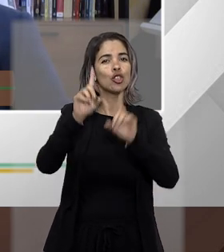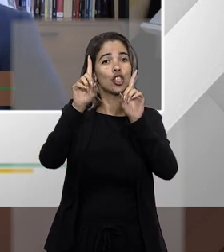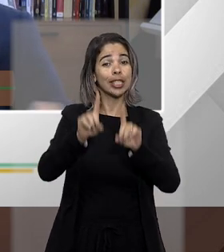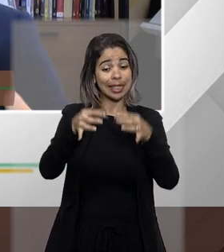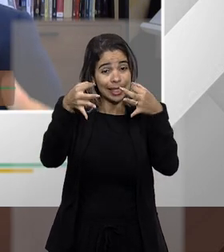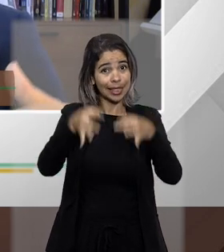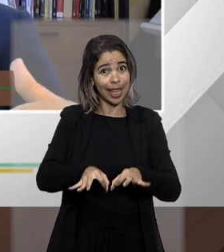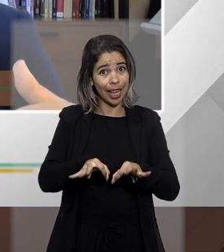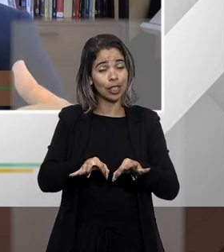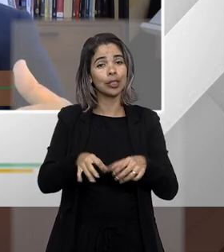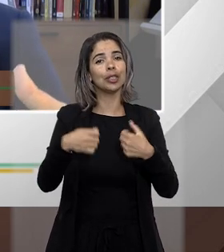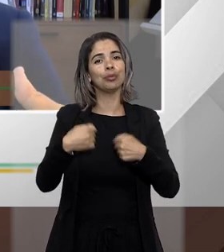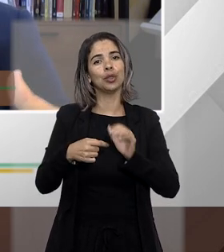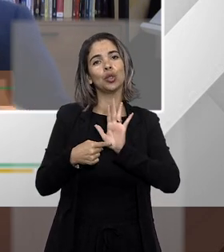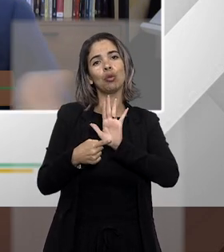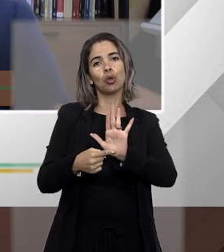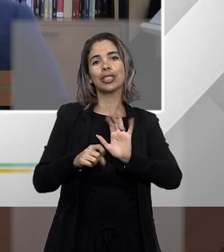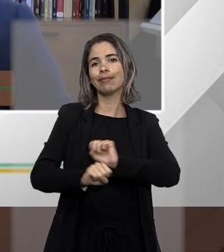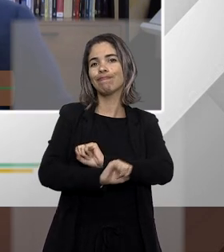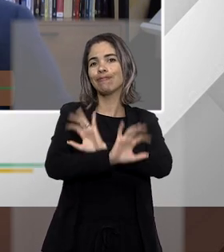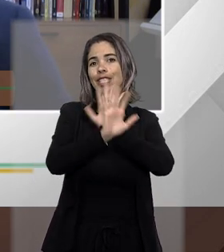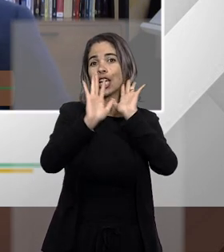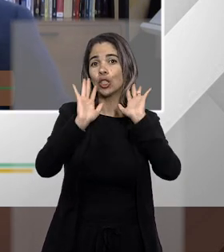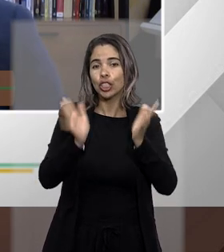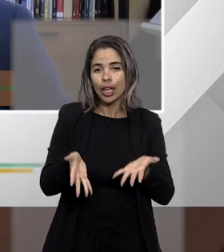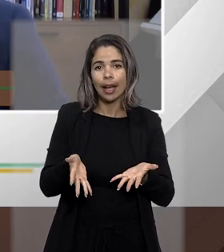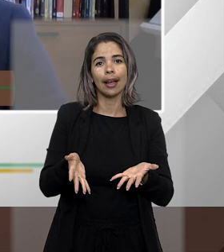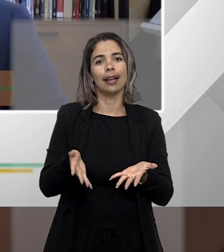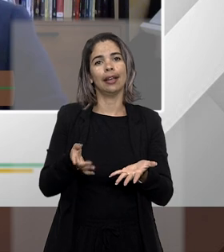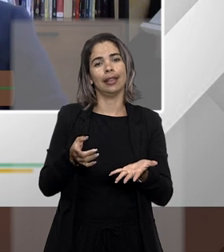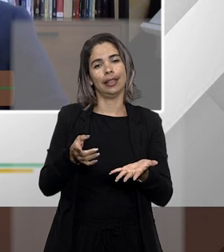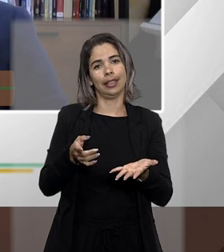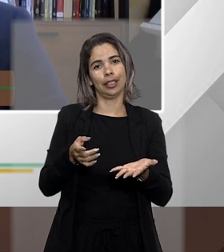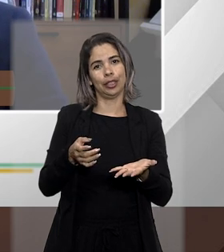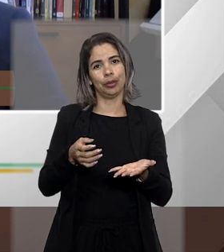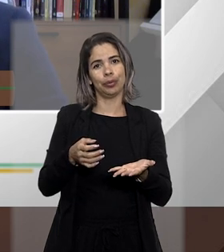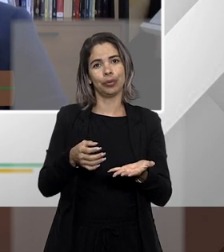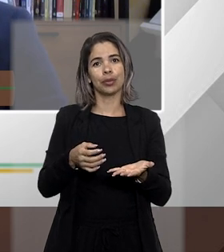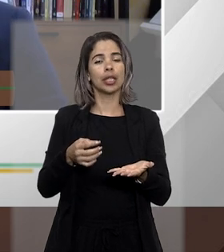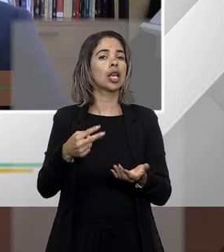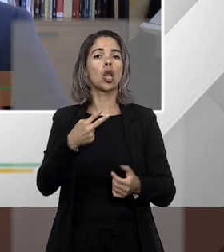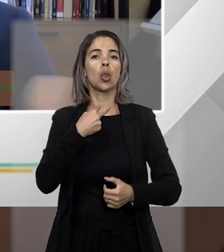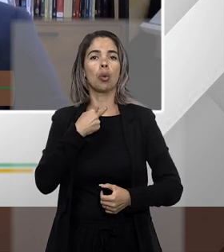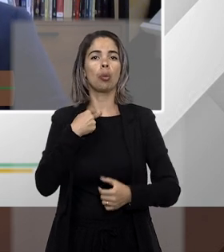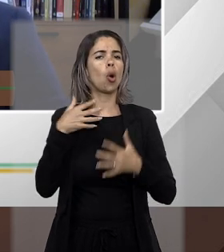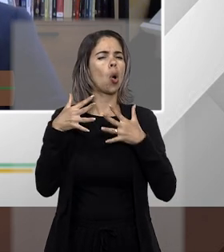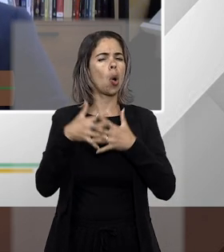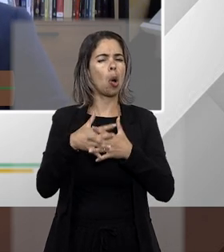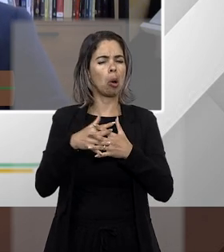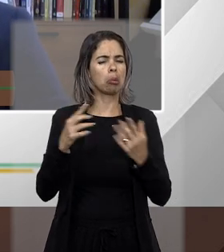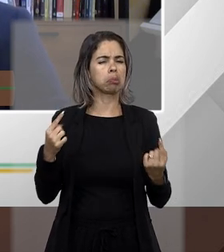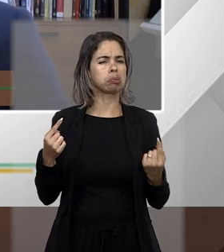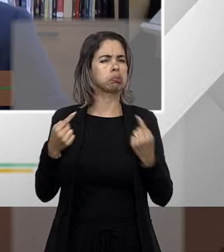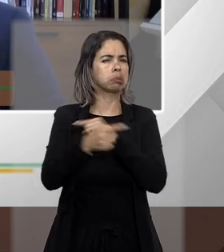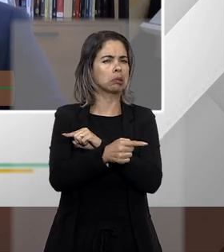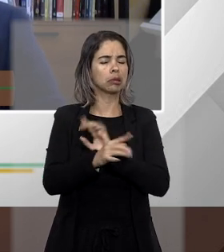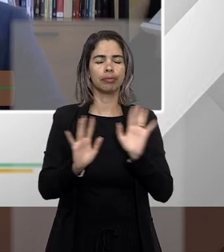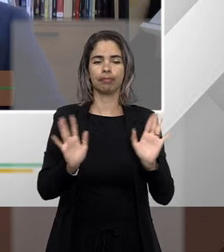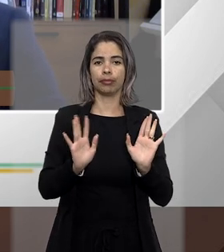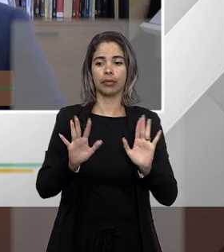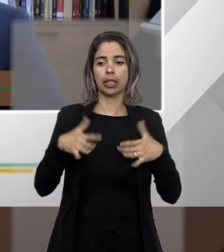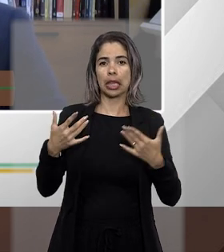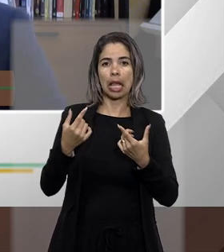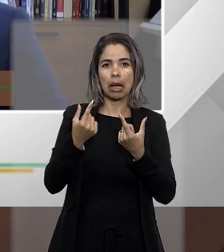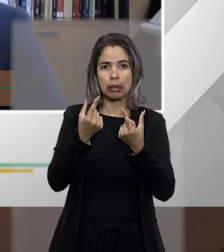plano ele acaba sendo algo incontroverso então por conta disso questões de indenizações ou até outros